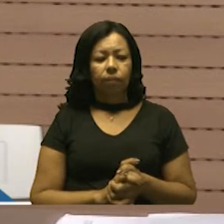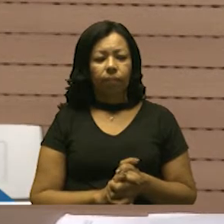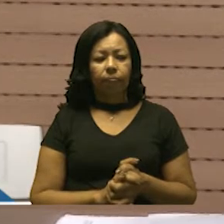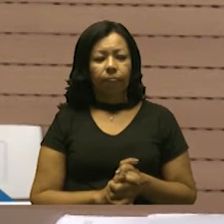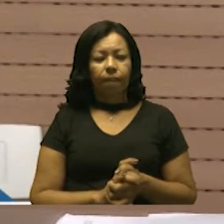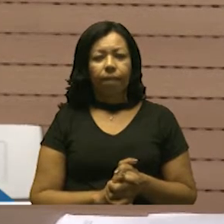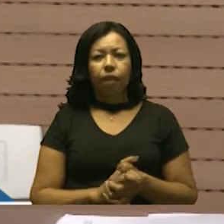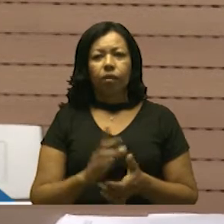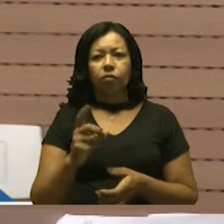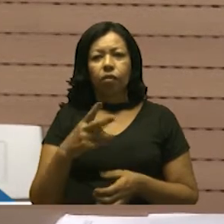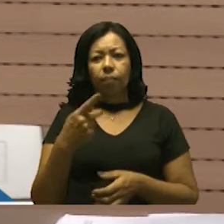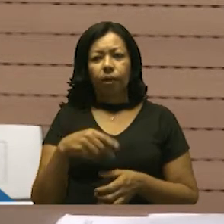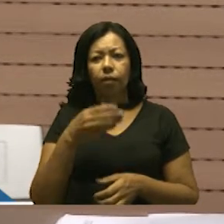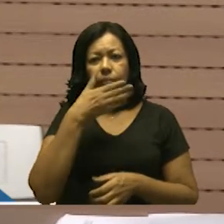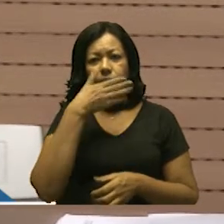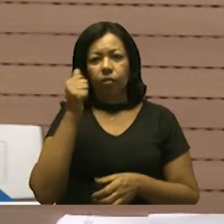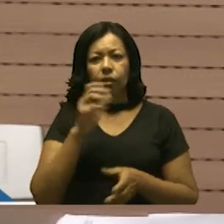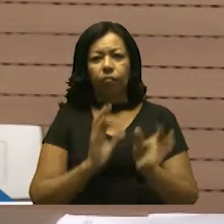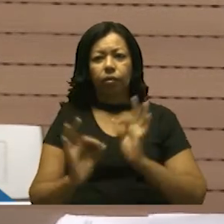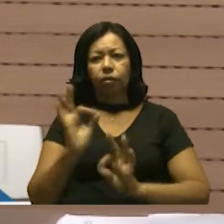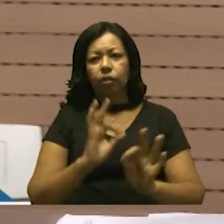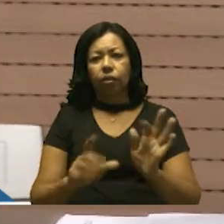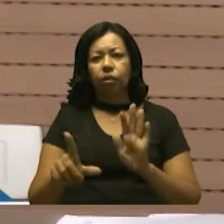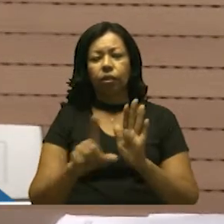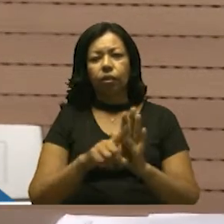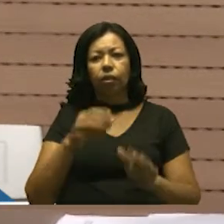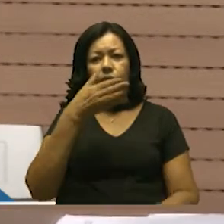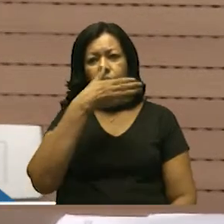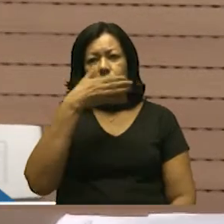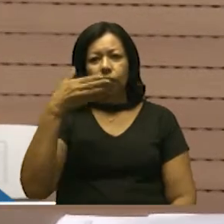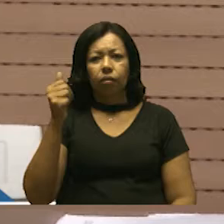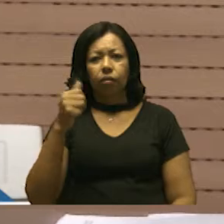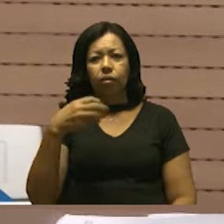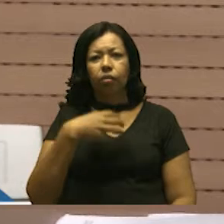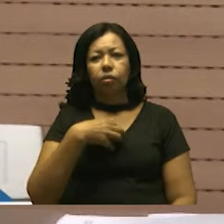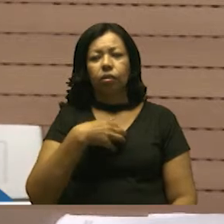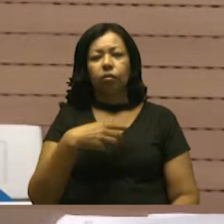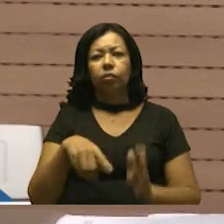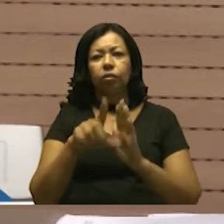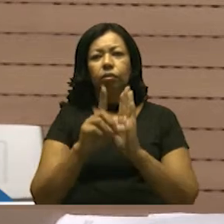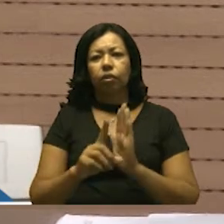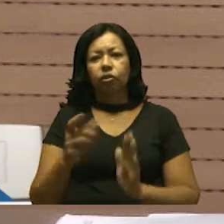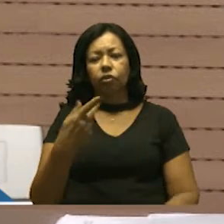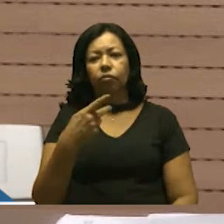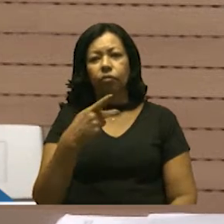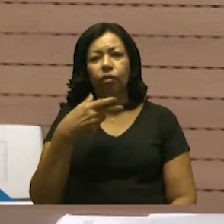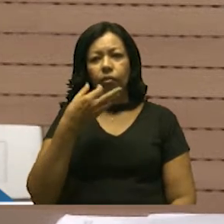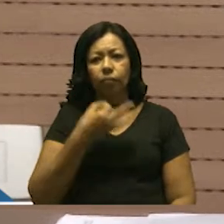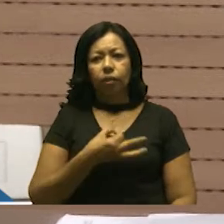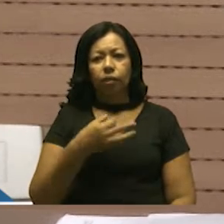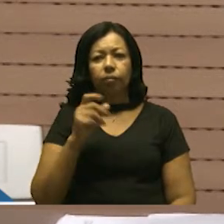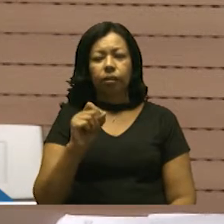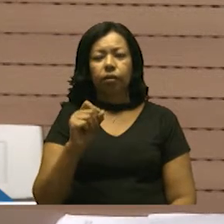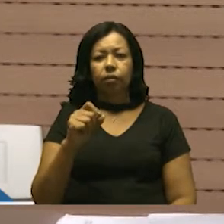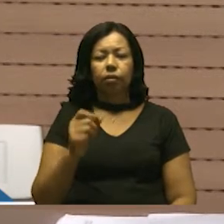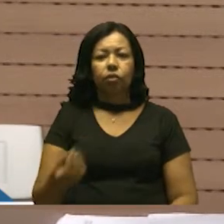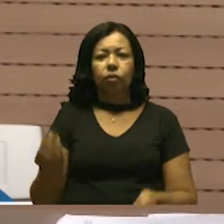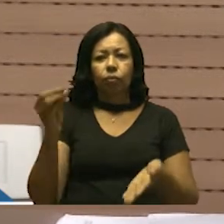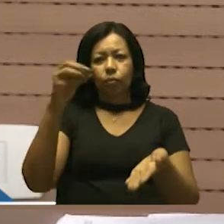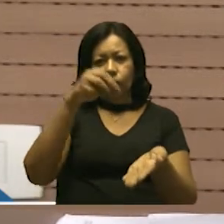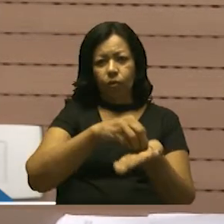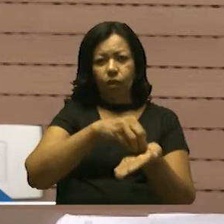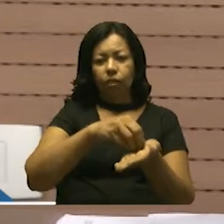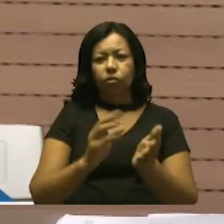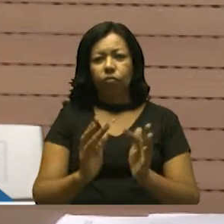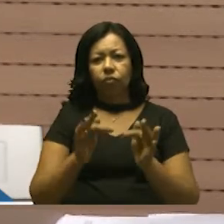Apenas para adequar o projeto de lei à melhor técnica legislativa, sugerimos que seja acrescentado